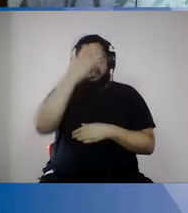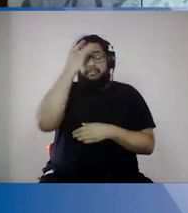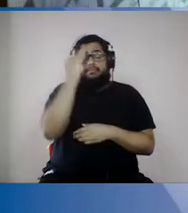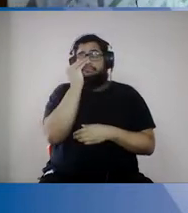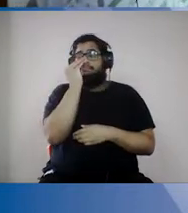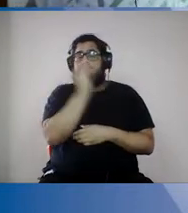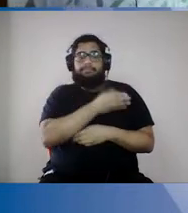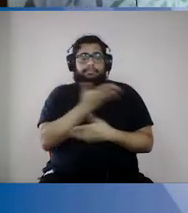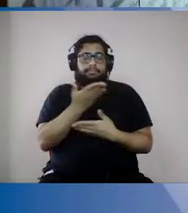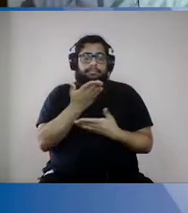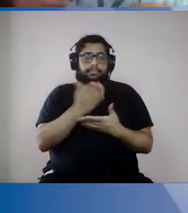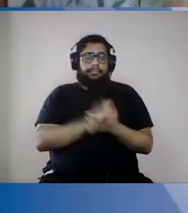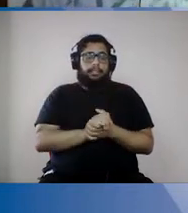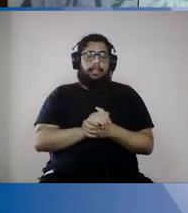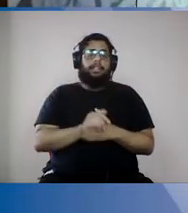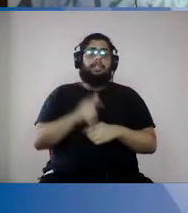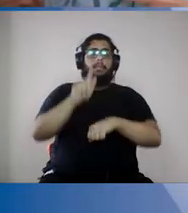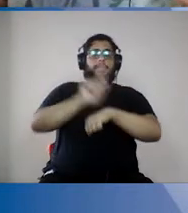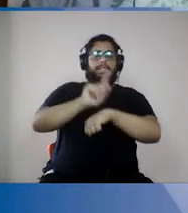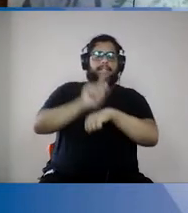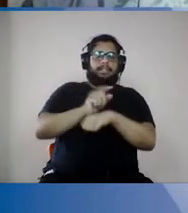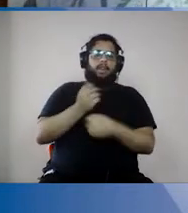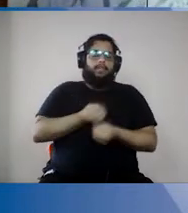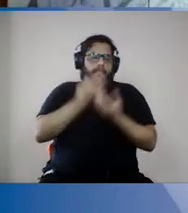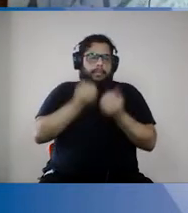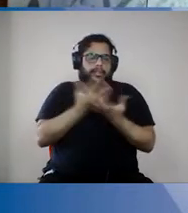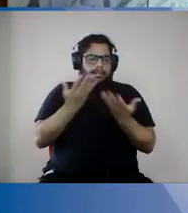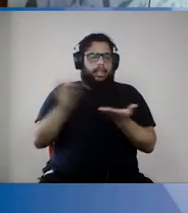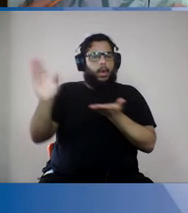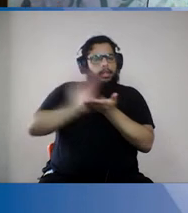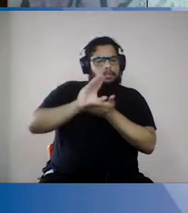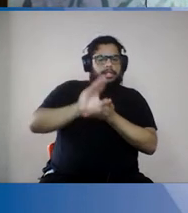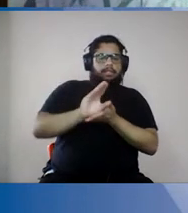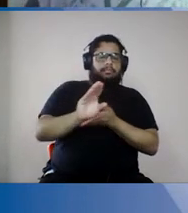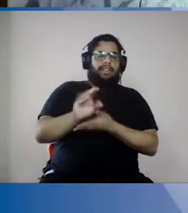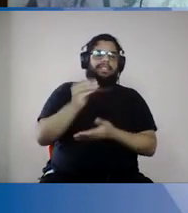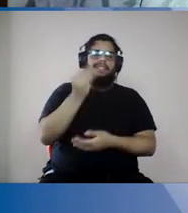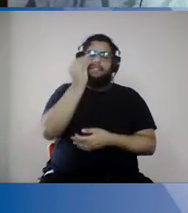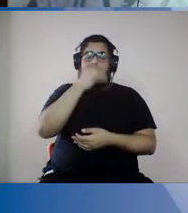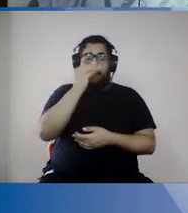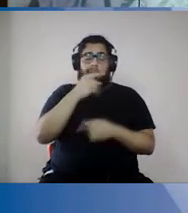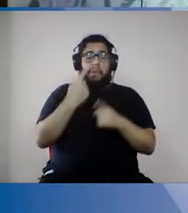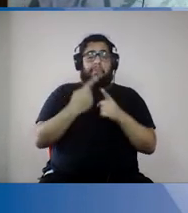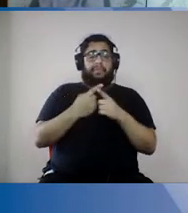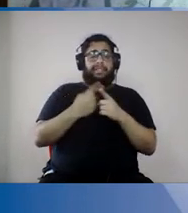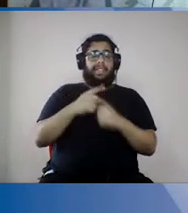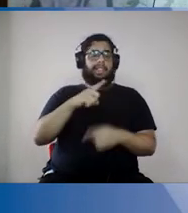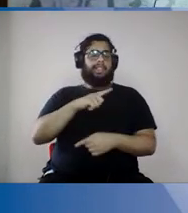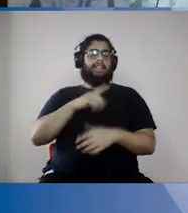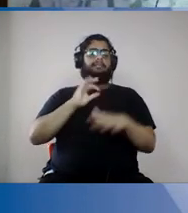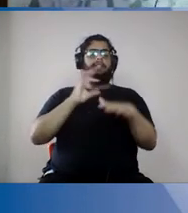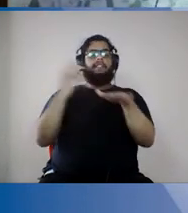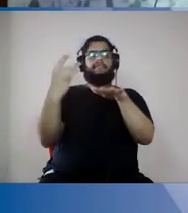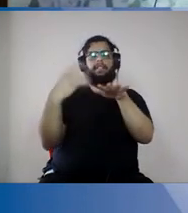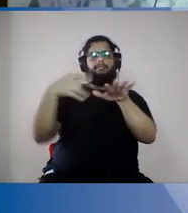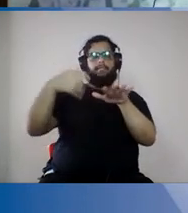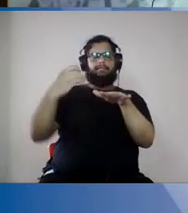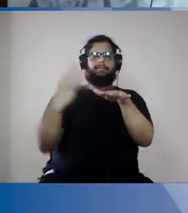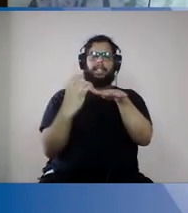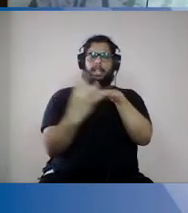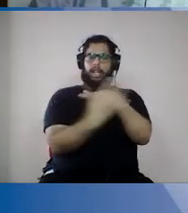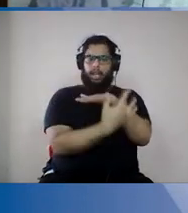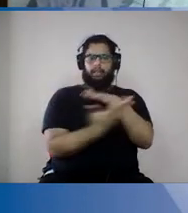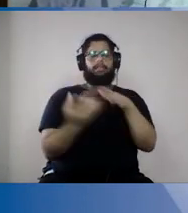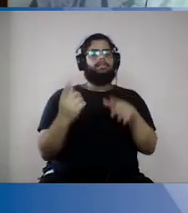com muito problema, principalmente fake news, falta de investimento, gestão com uma série de problemas de qualificação, a